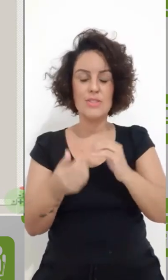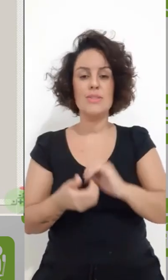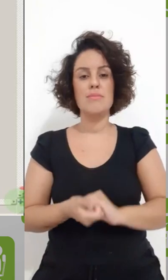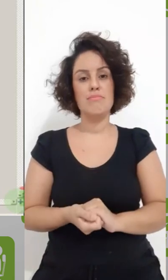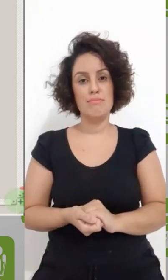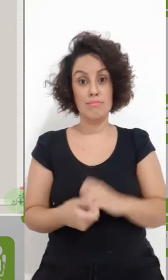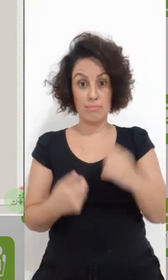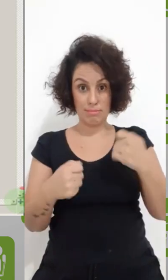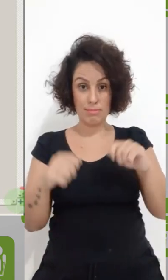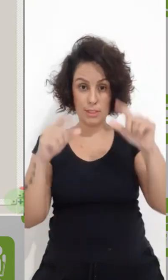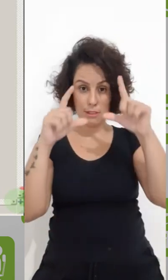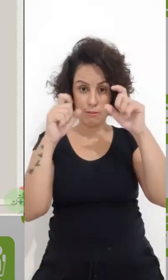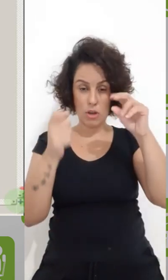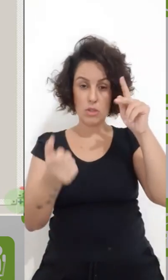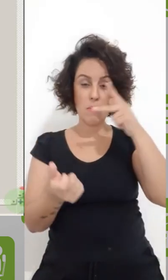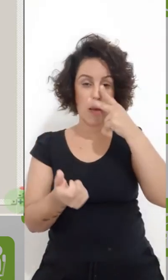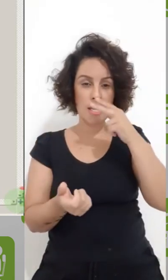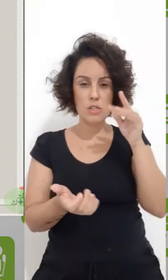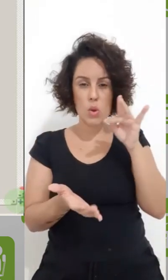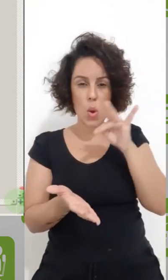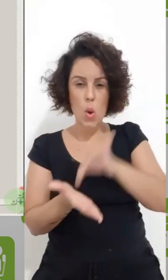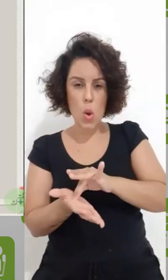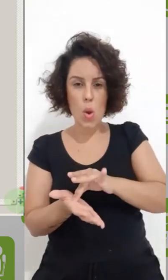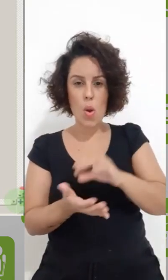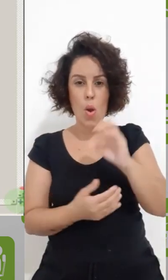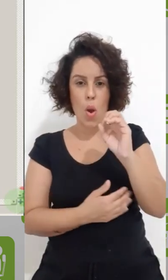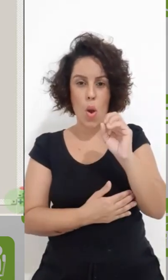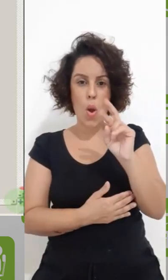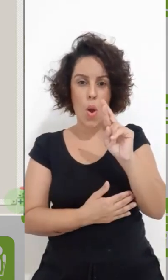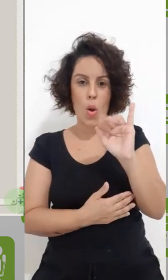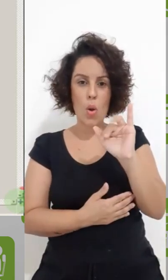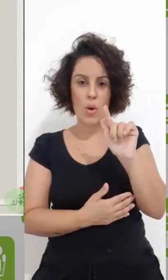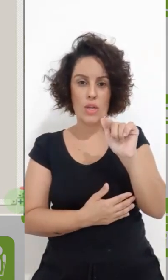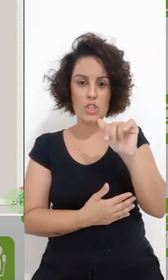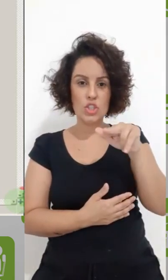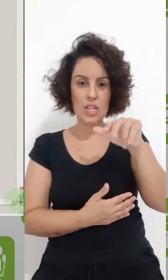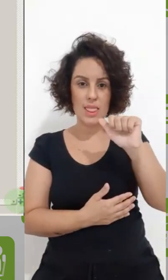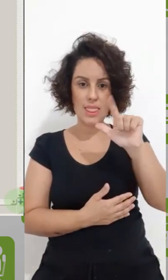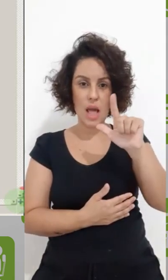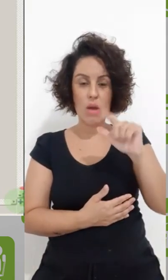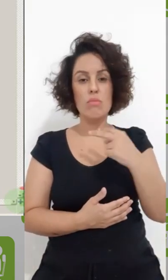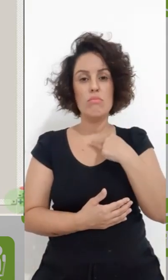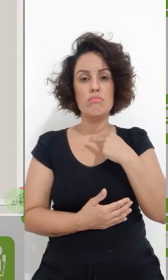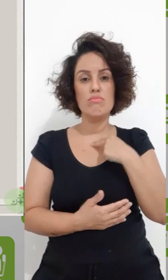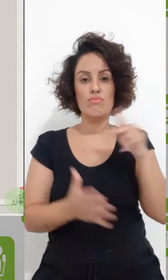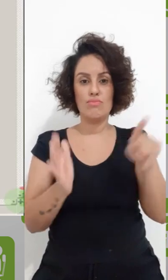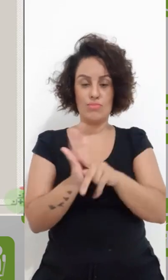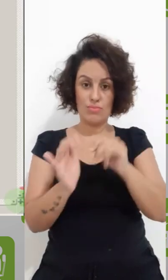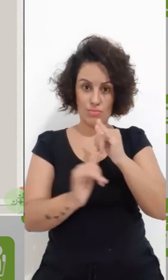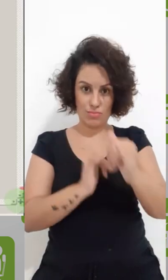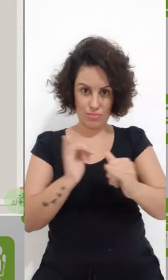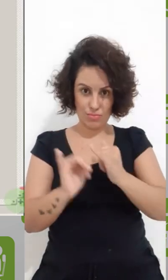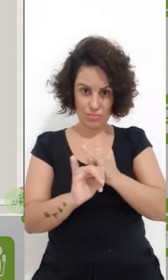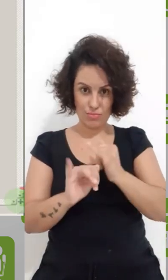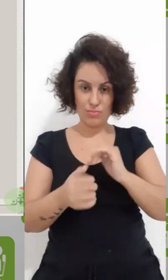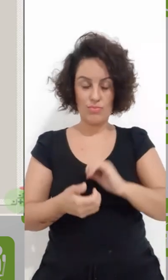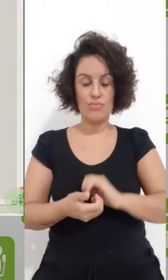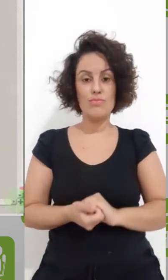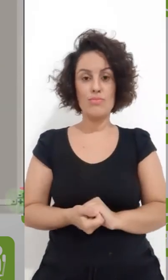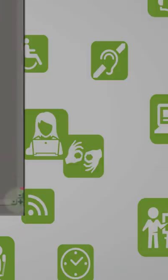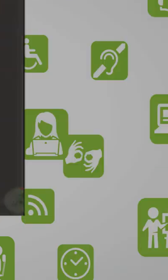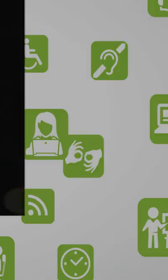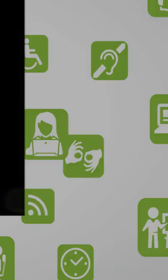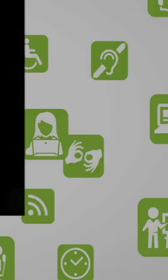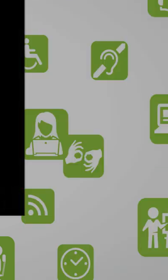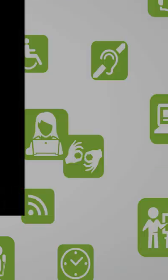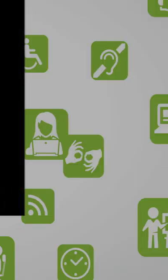mais original. Ela não pode ser uma foto manipulada digitalmente, tá?